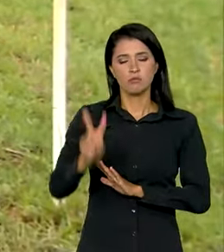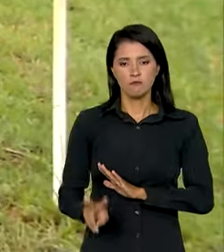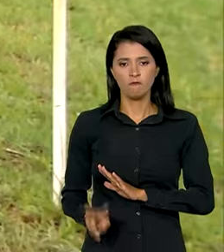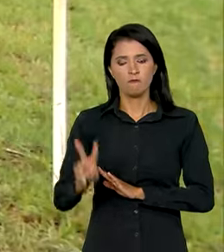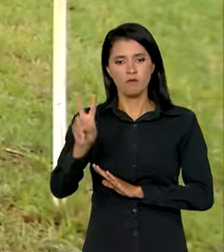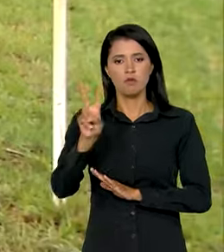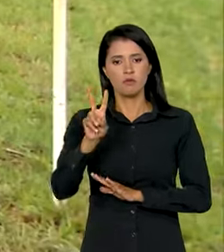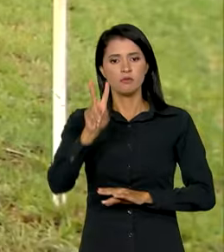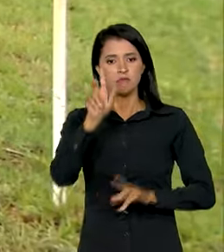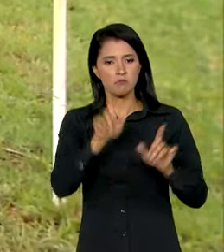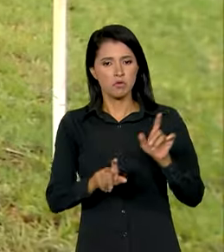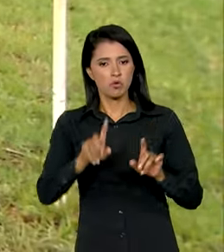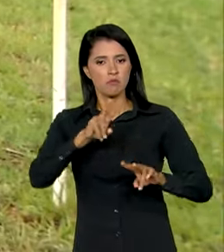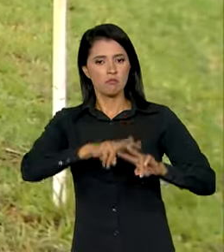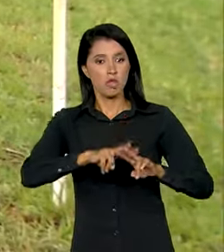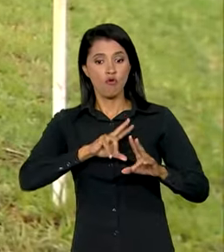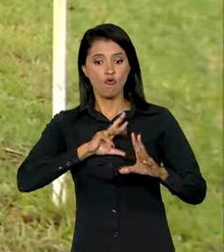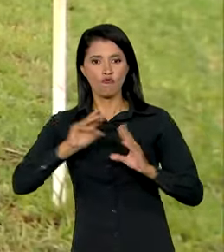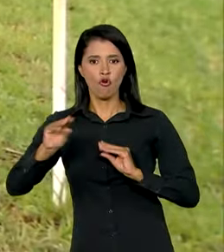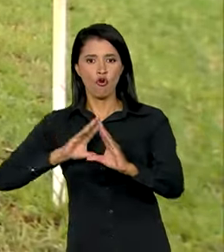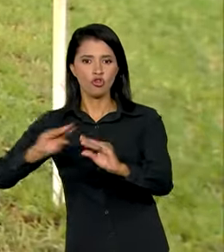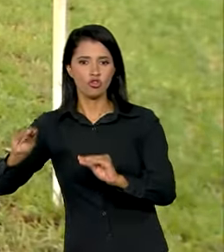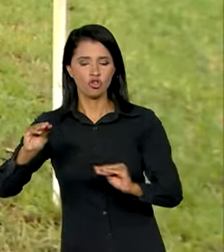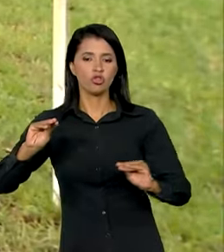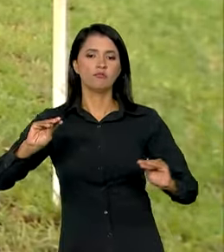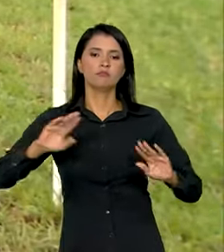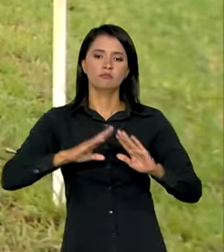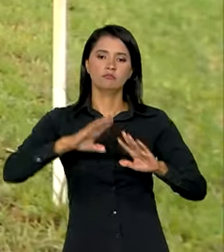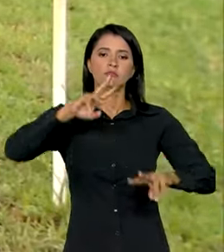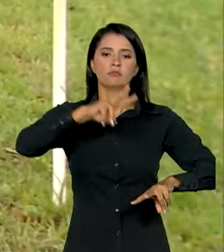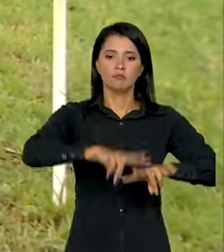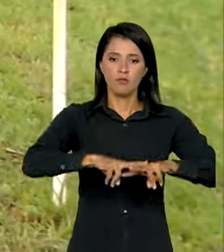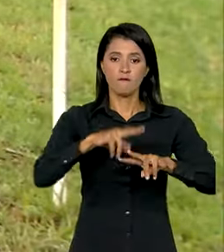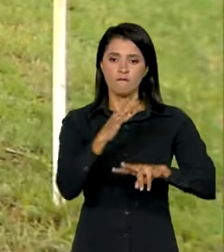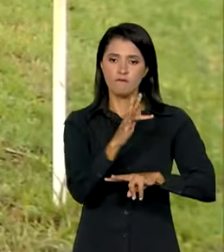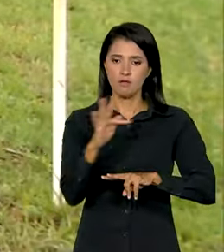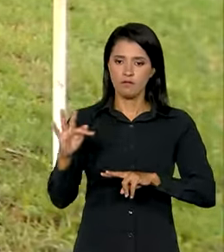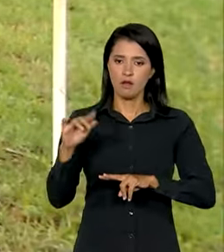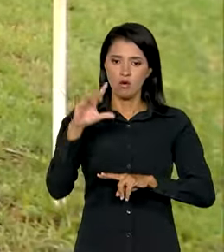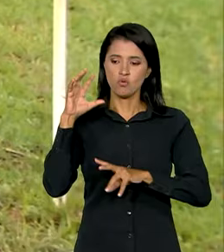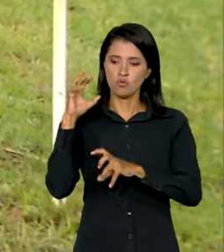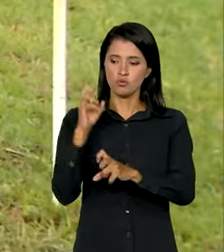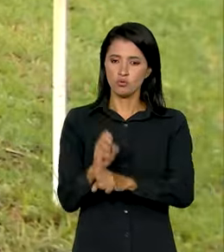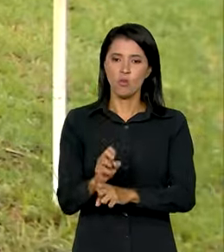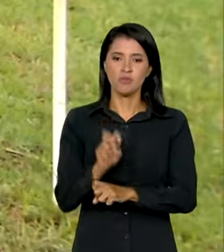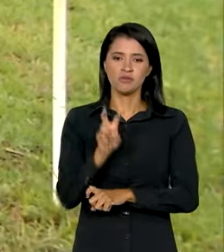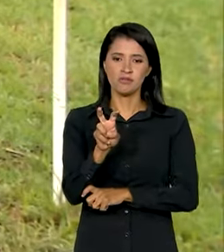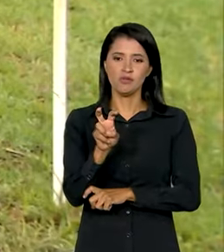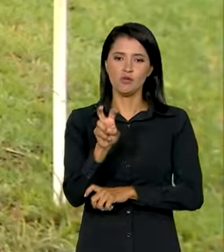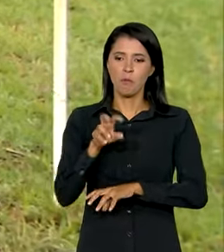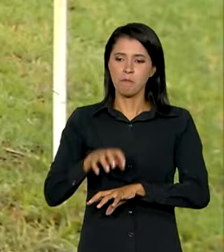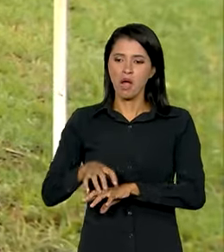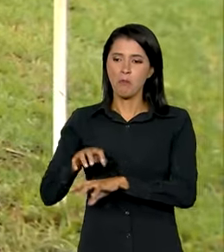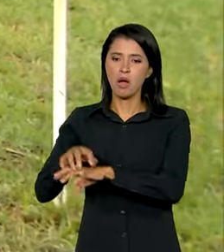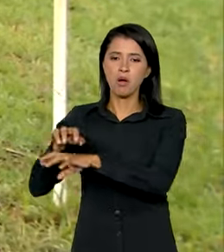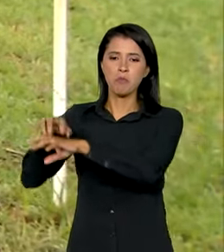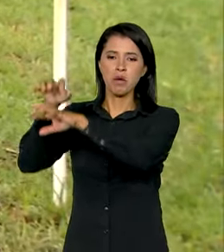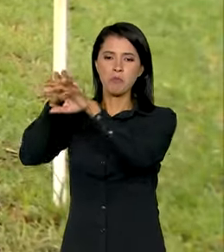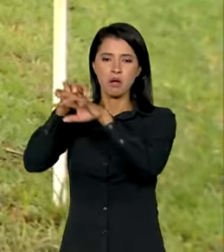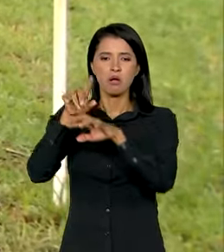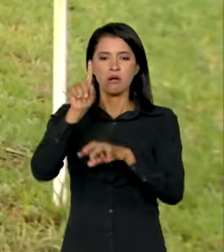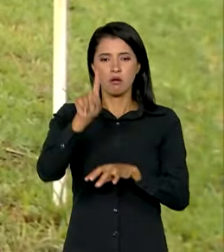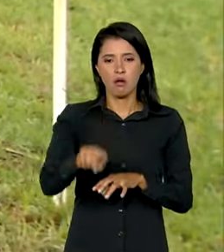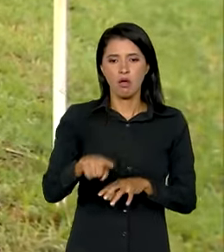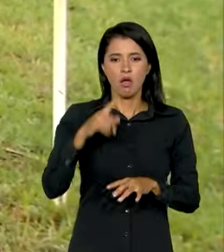detentos fogem de uma penitenciária federal no país. Ao todo, são cinco unidades. A repercussão do caso